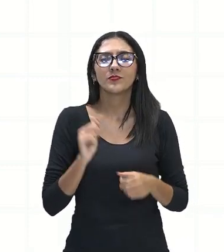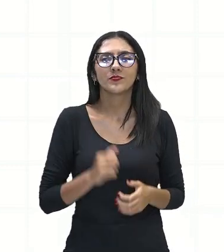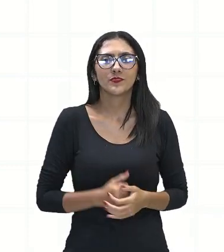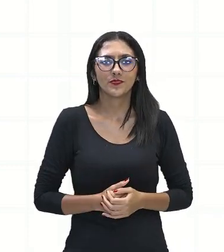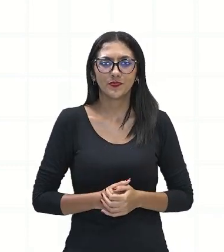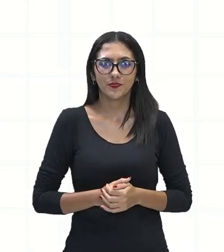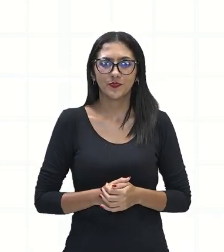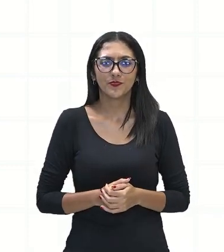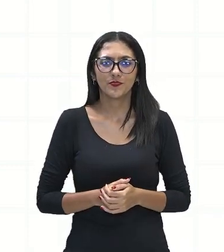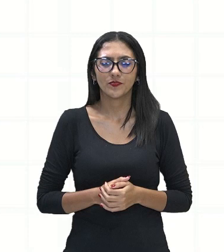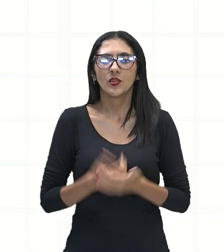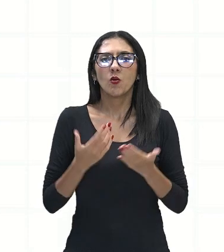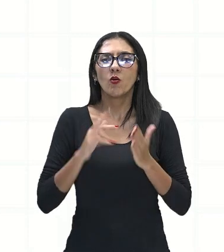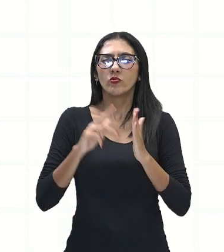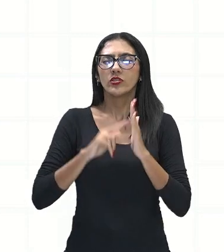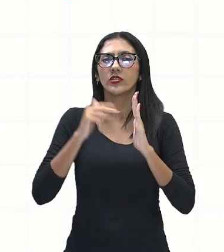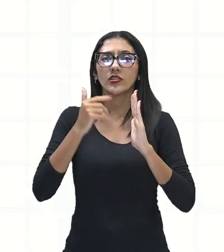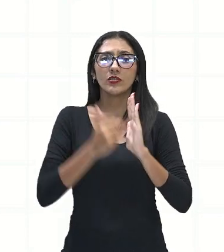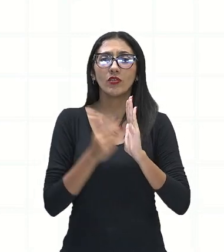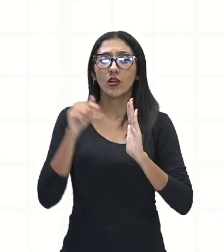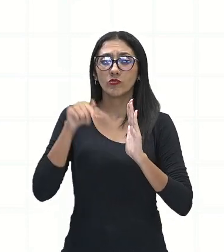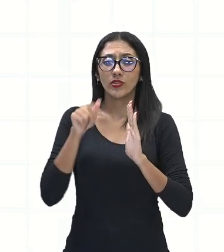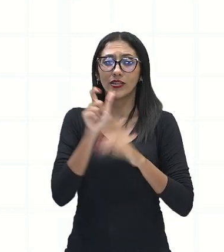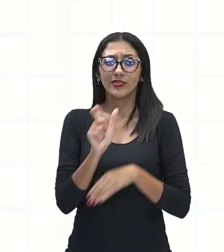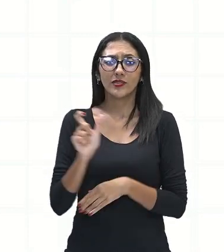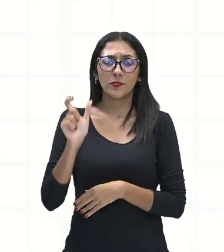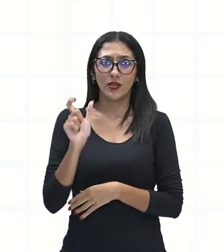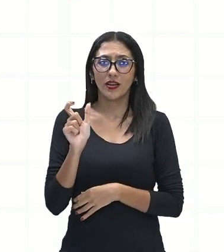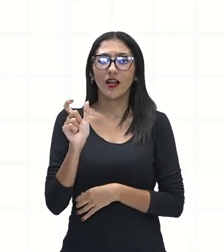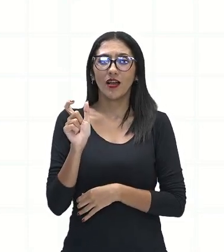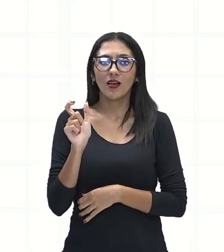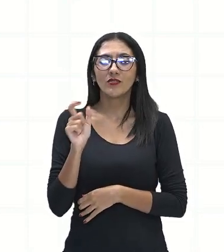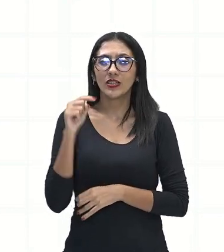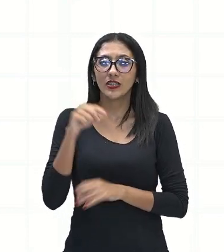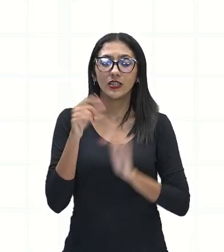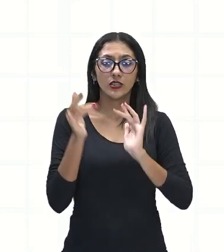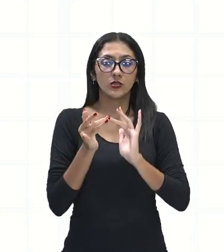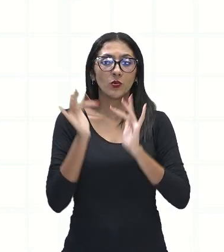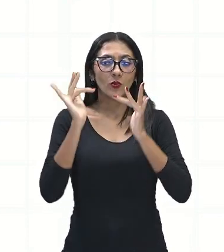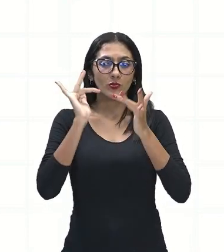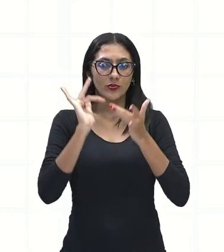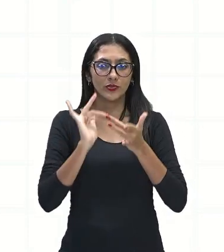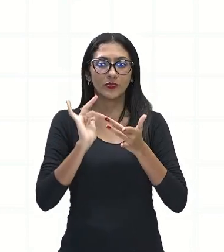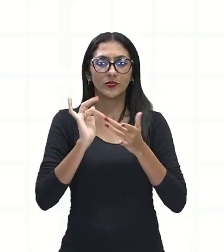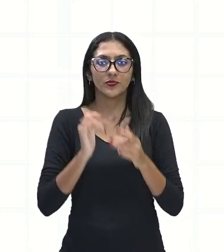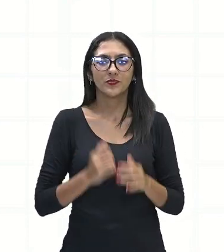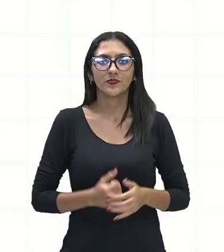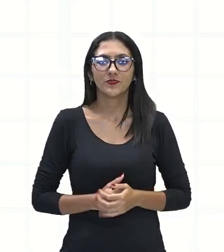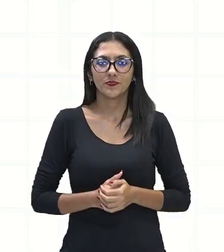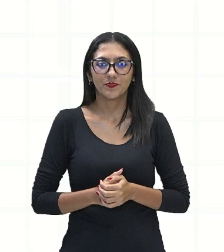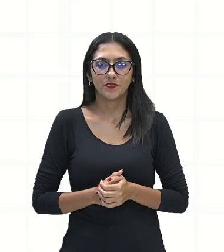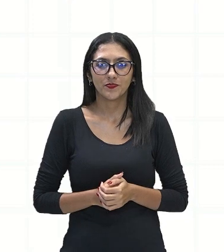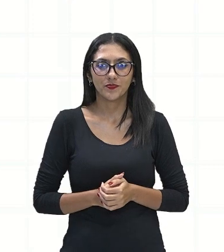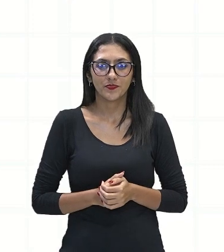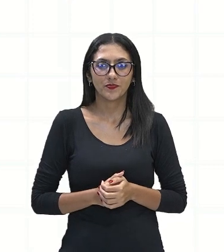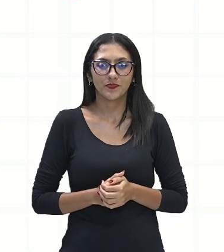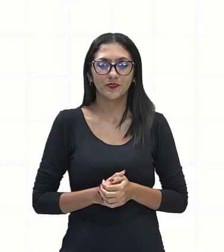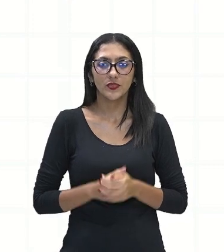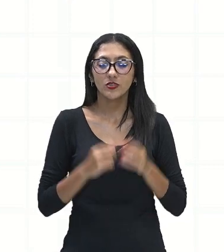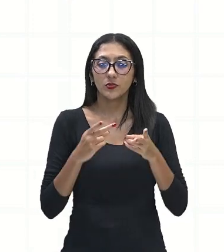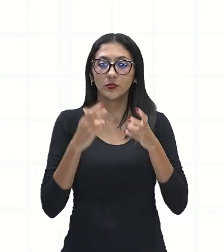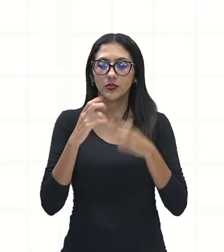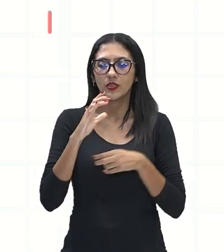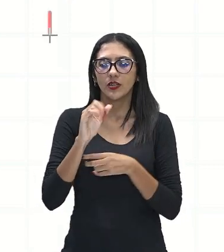Então, qual é o sentido que essa palavra vai provocar nesse texto, nesse contexto desse texto? A gente vai notar que cara